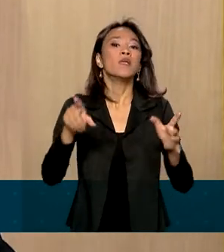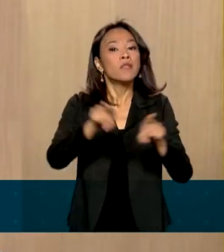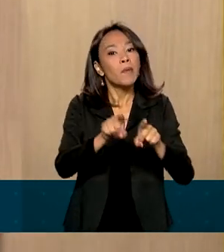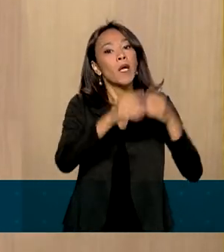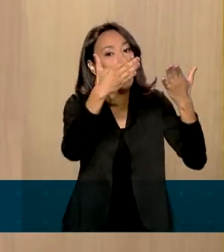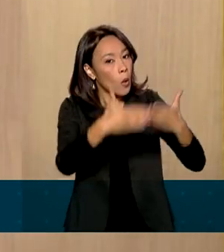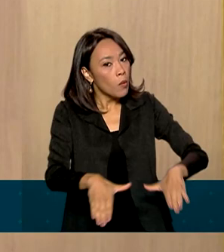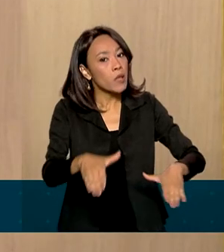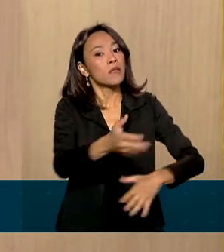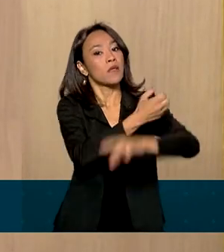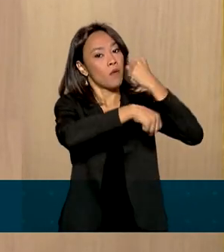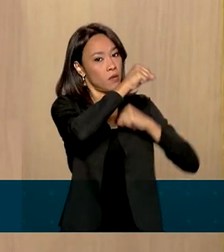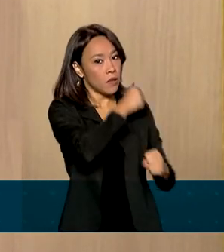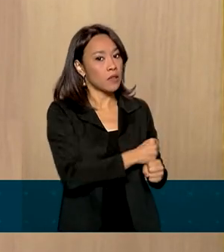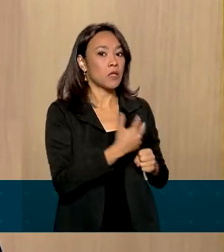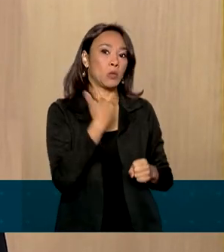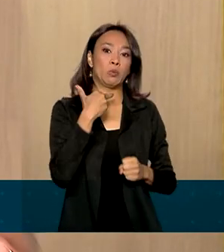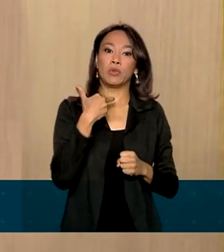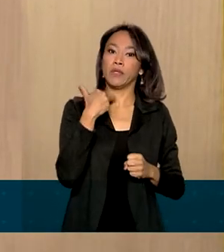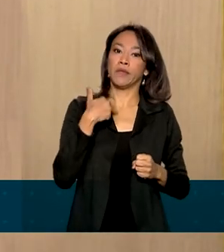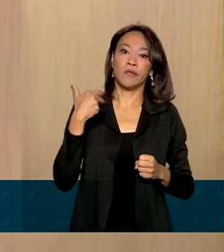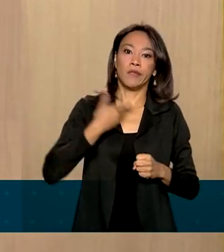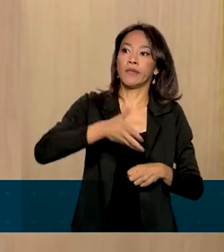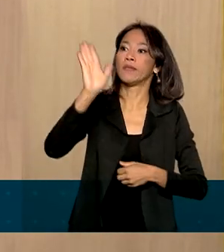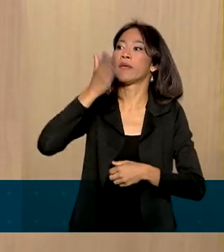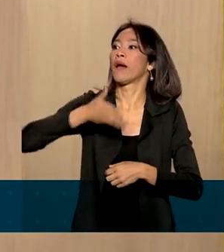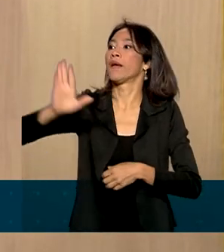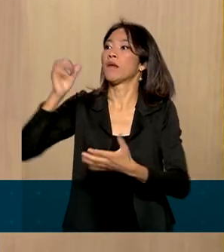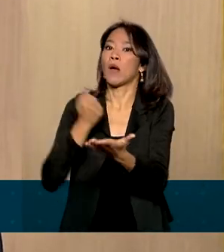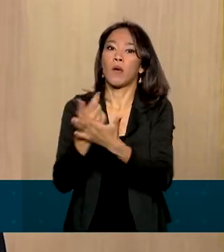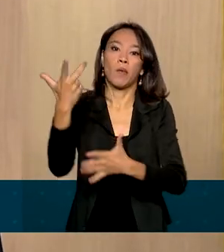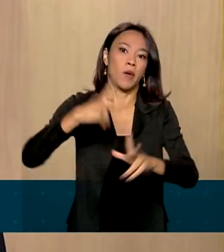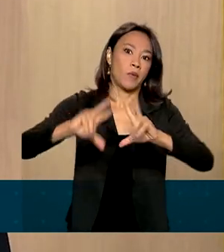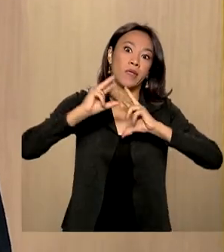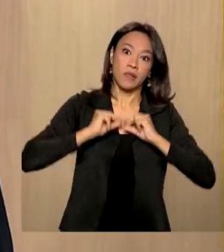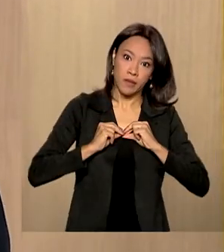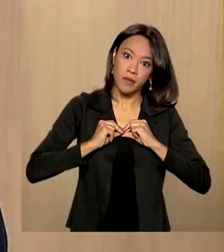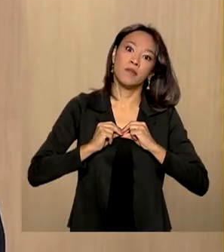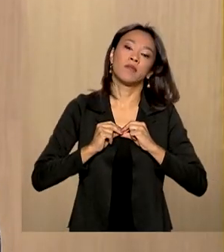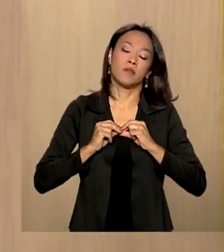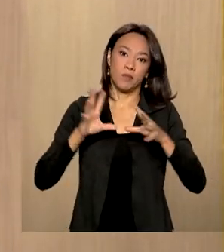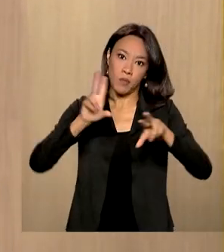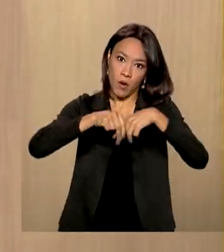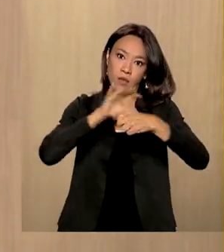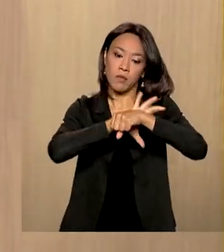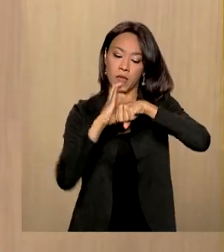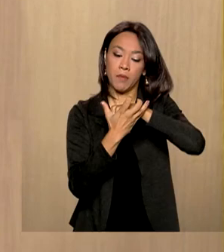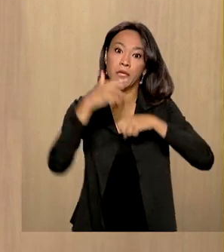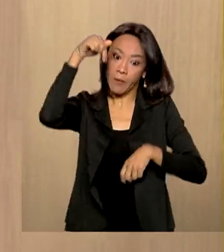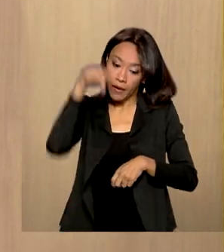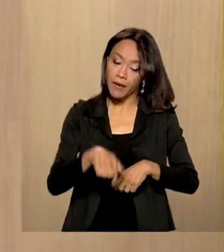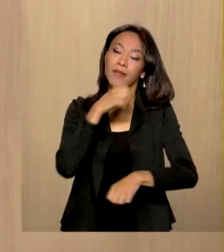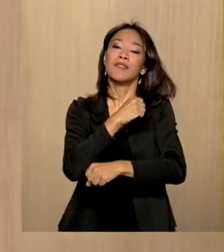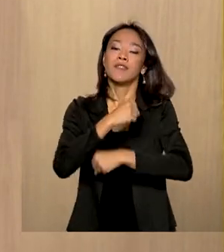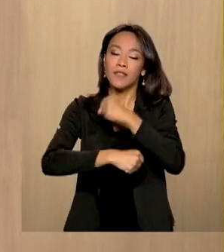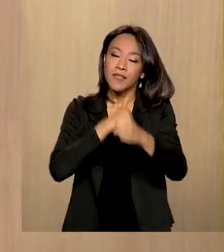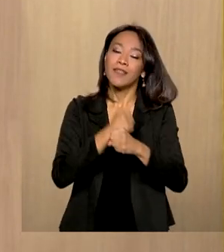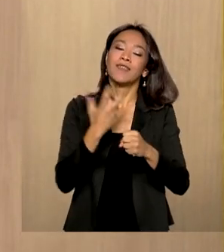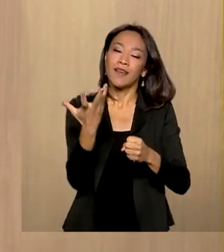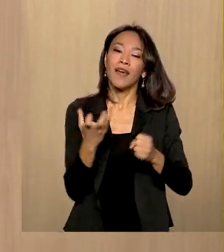os pais não puderam sair com seus filhos para fazer a compra do presente, do dia da criança, esse ano, então, espera-se recuperar os prejuízos do ano